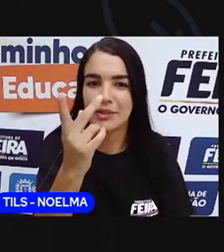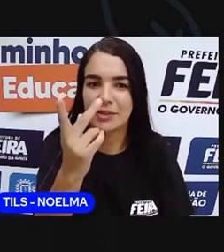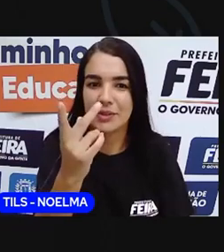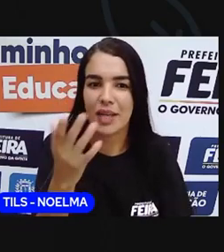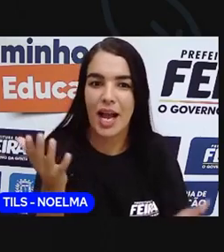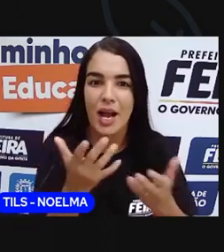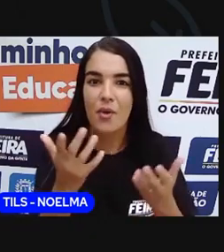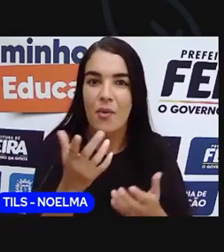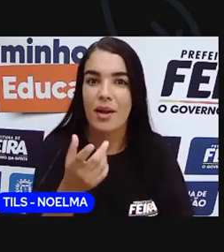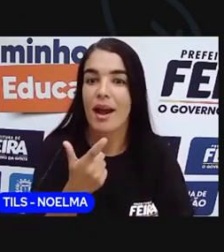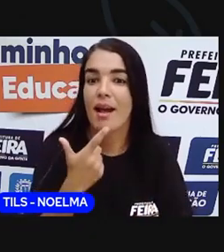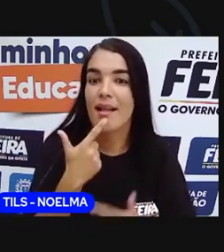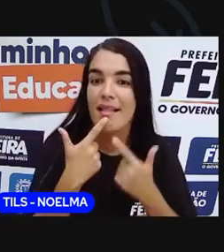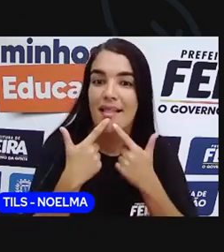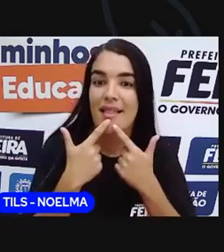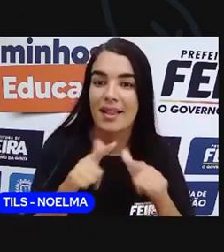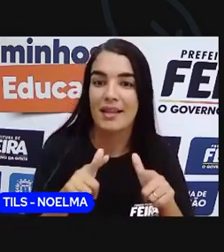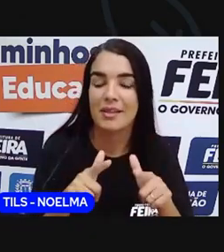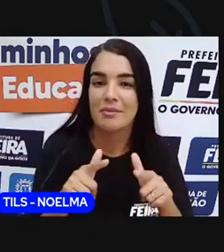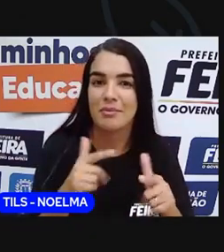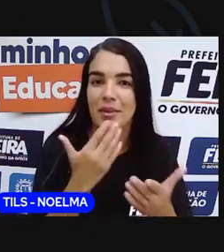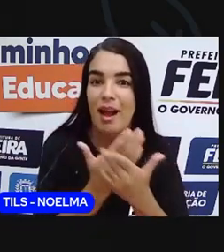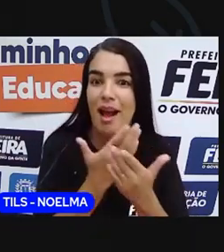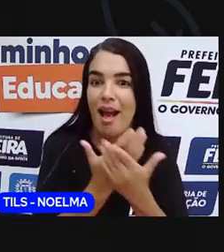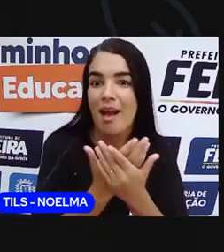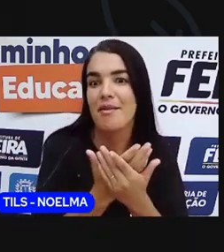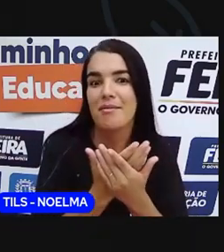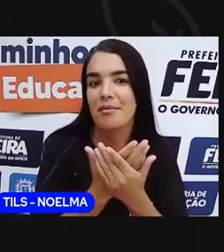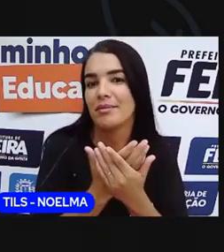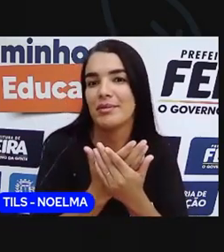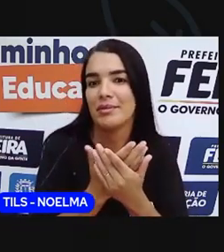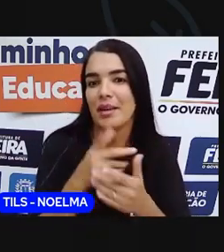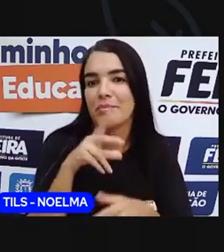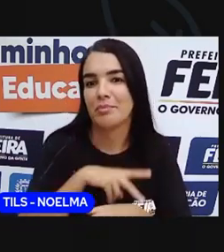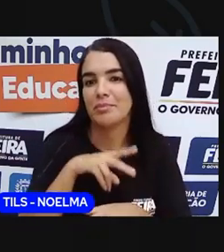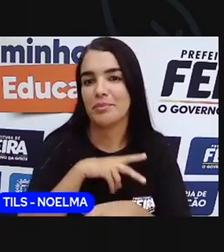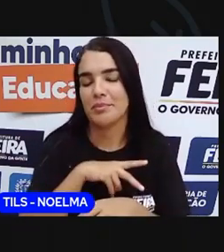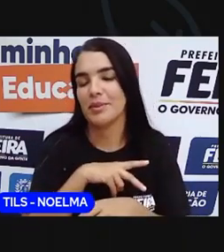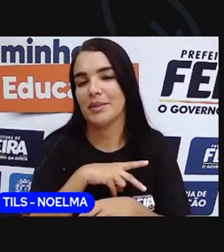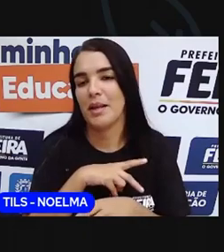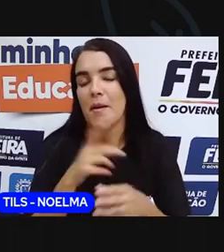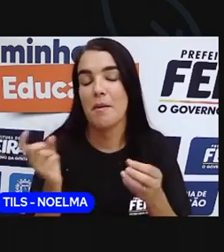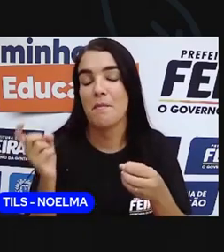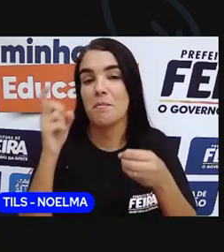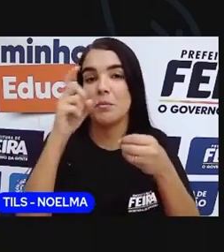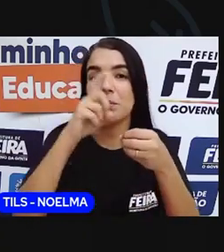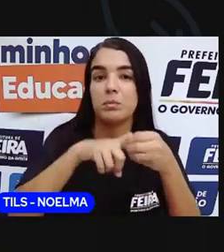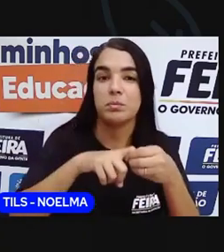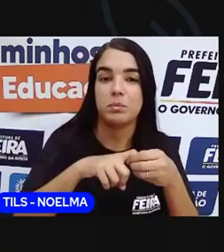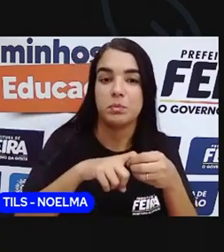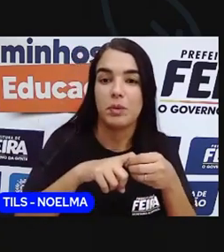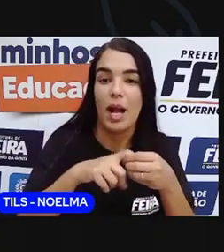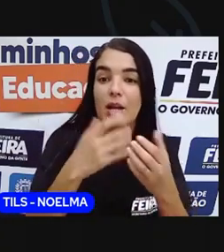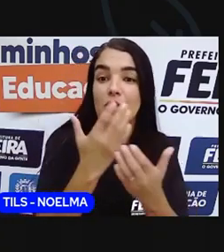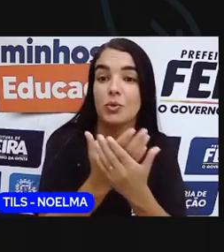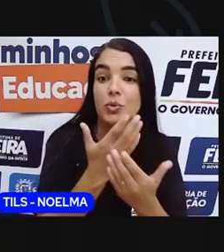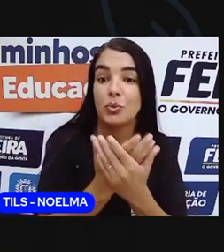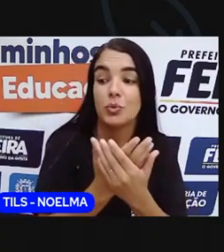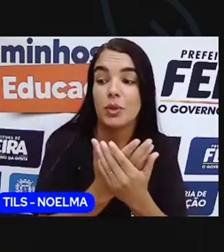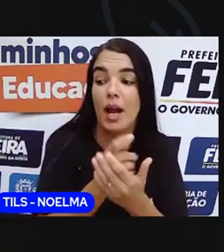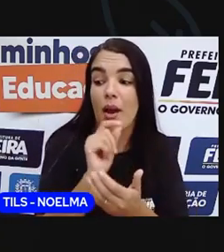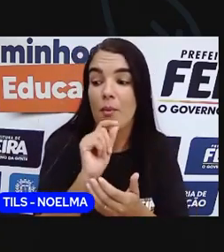de linguagem. E nesse segundo momento da aula, nós iremos retomar ao estudo de